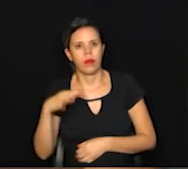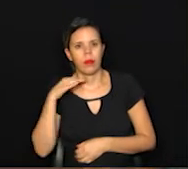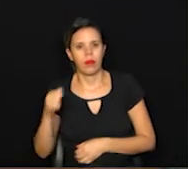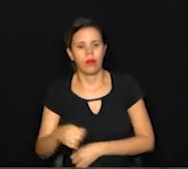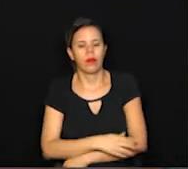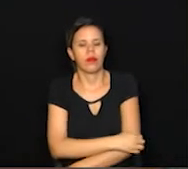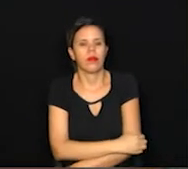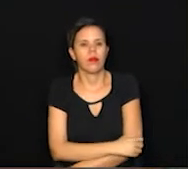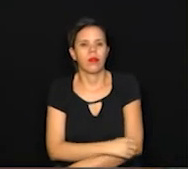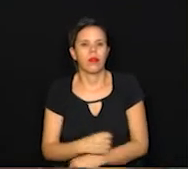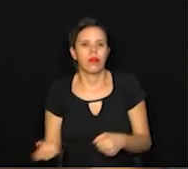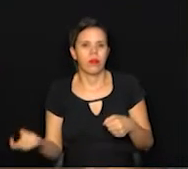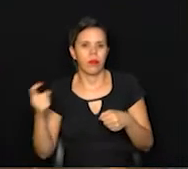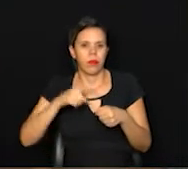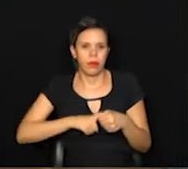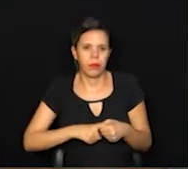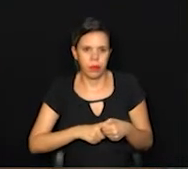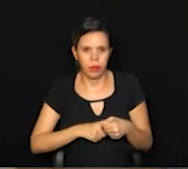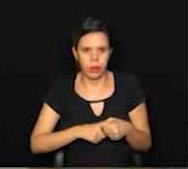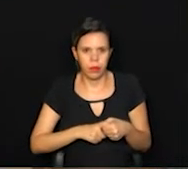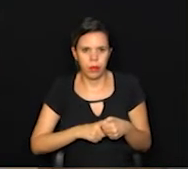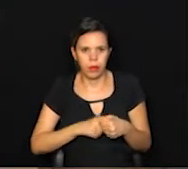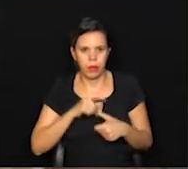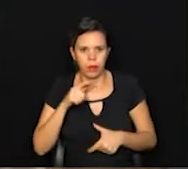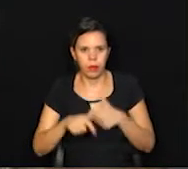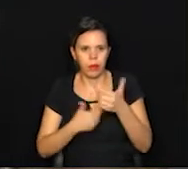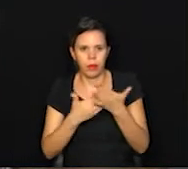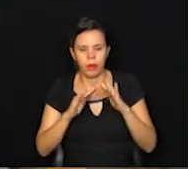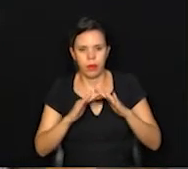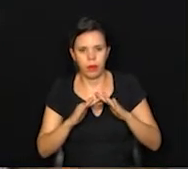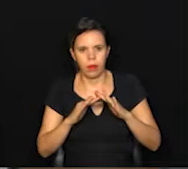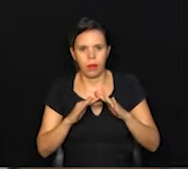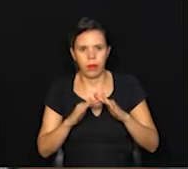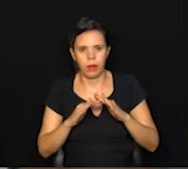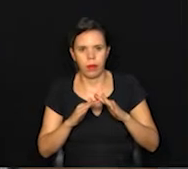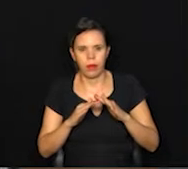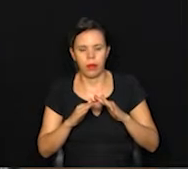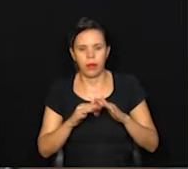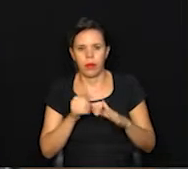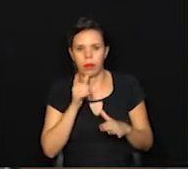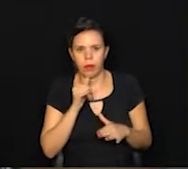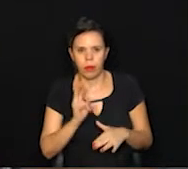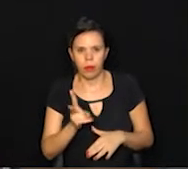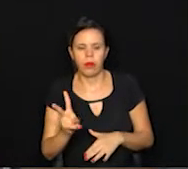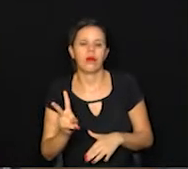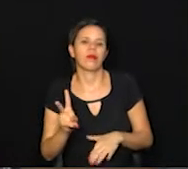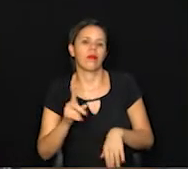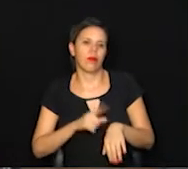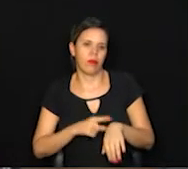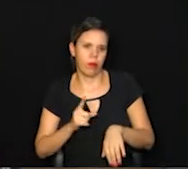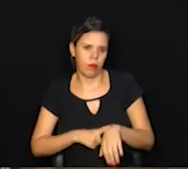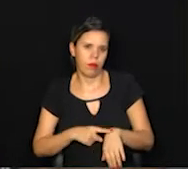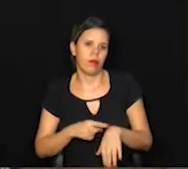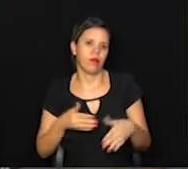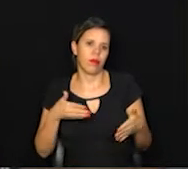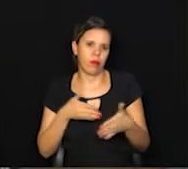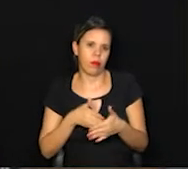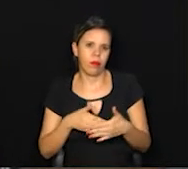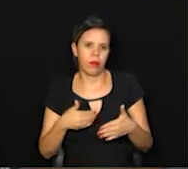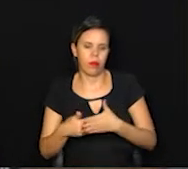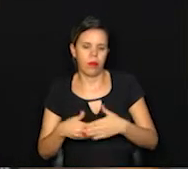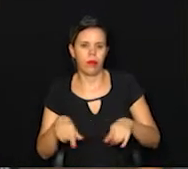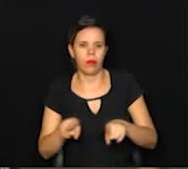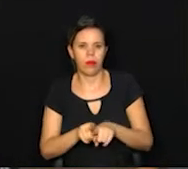retoma então a autorização para as atividades escolares. O toque de recolher continua, aquela possibilidade de